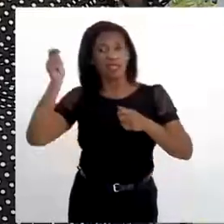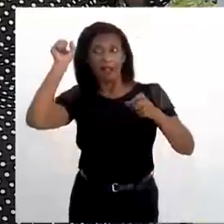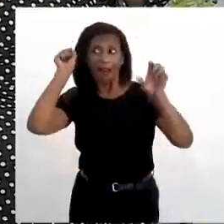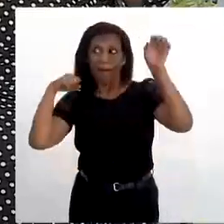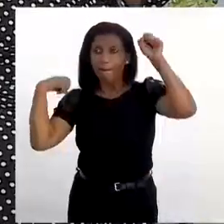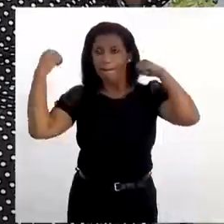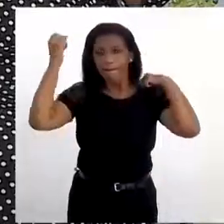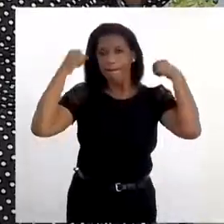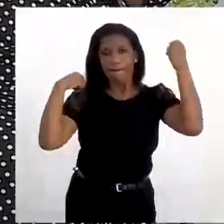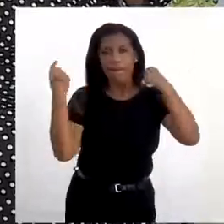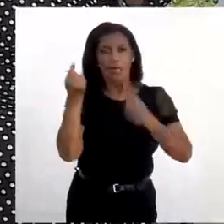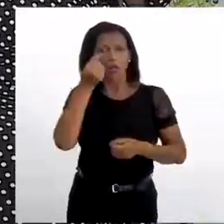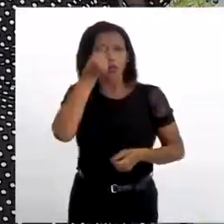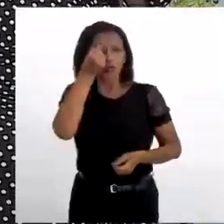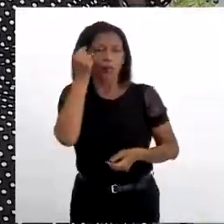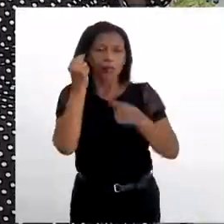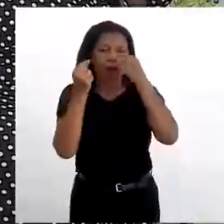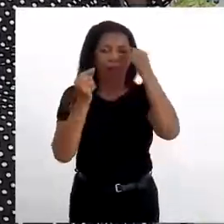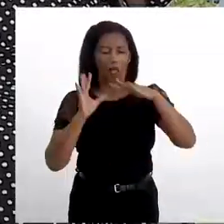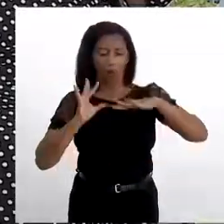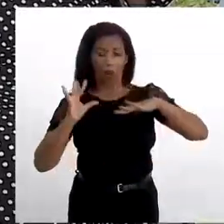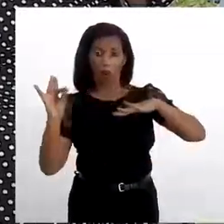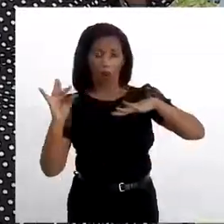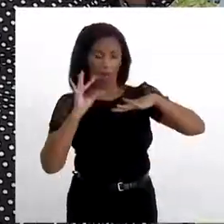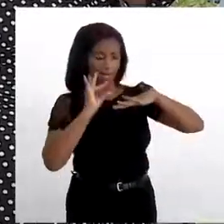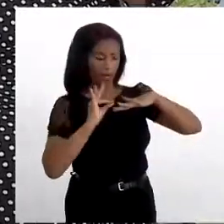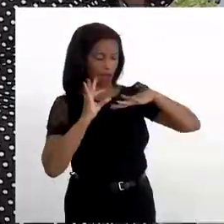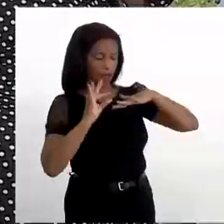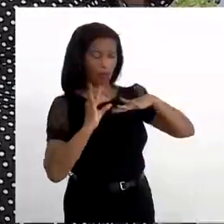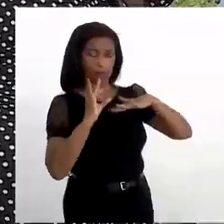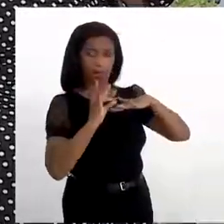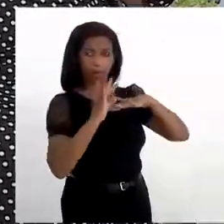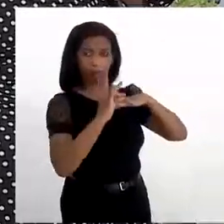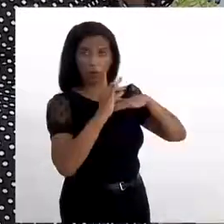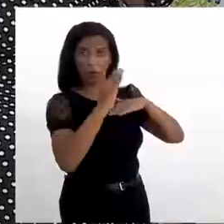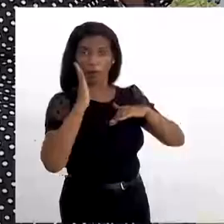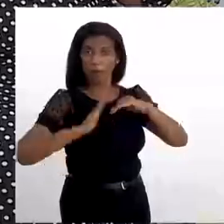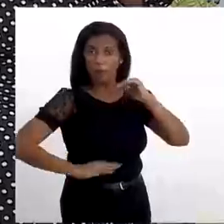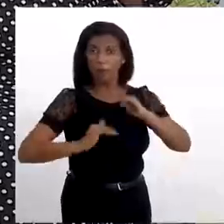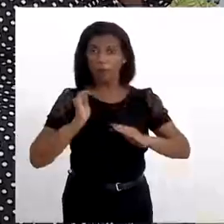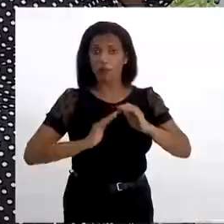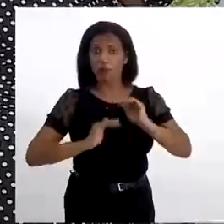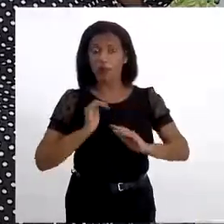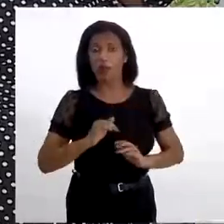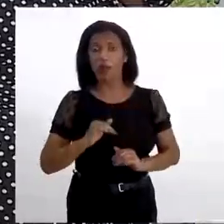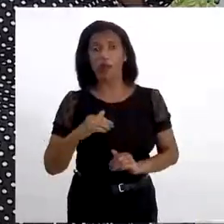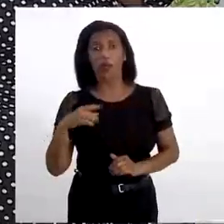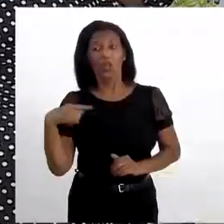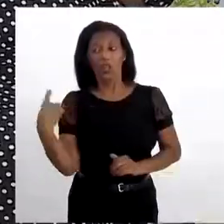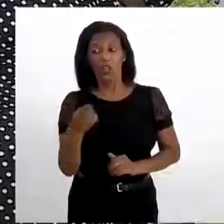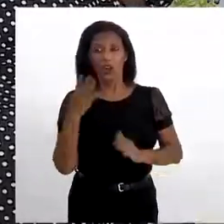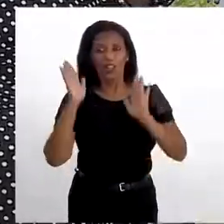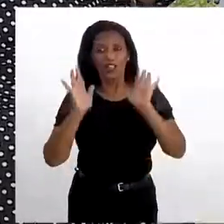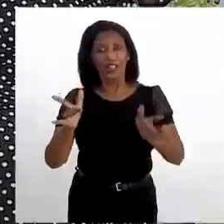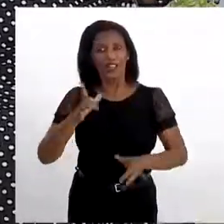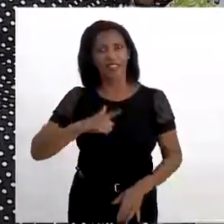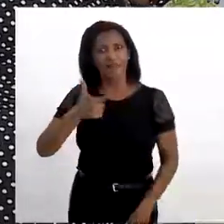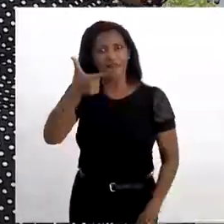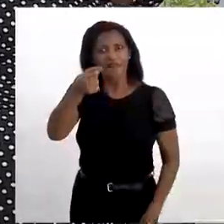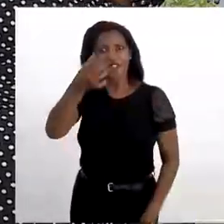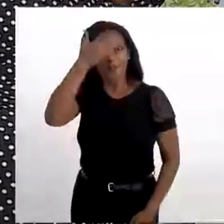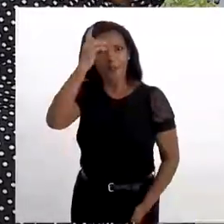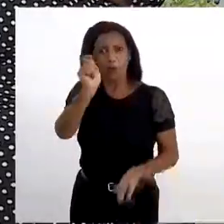a fazer cabelo, colocar sobrancelha, colocar unha. E nós já temos aí 20